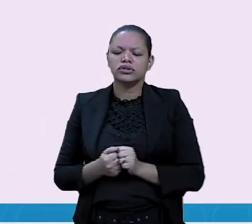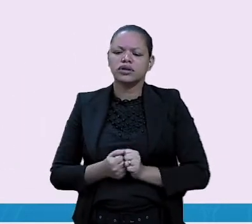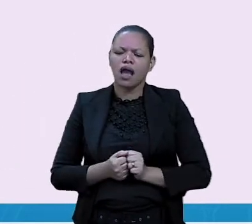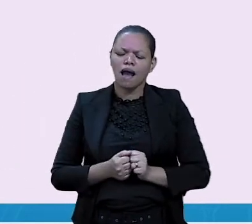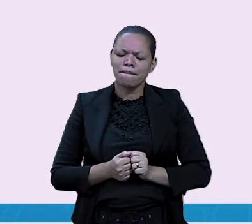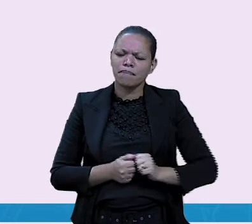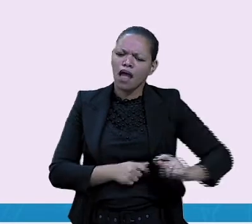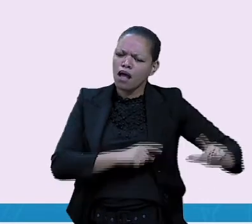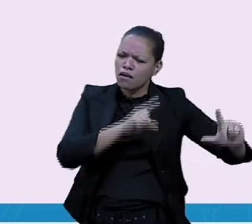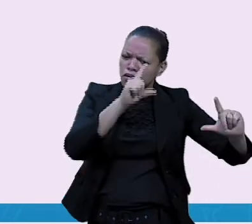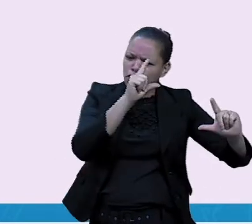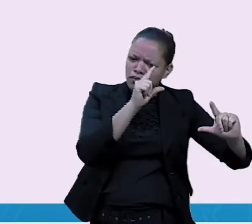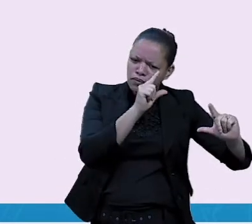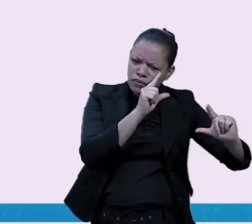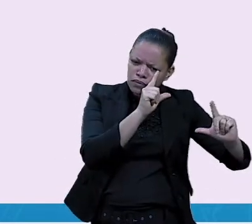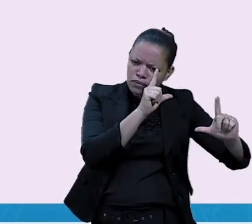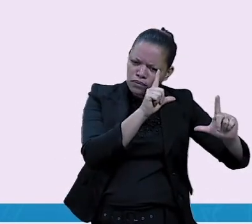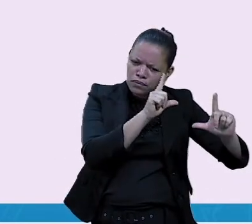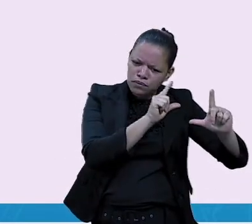do que o normal?